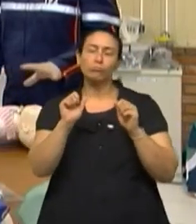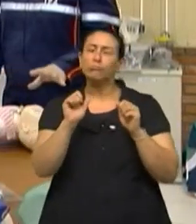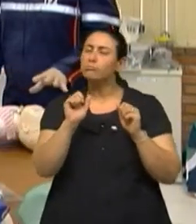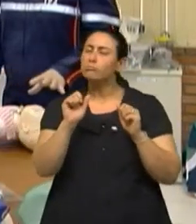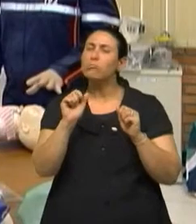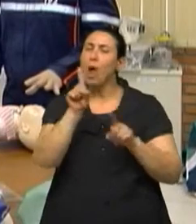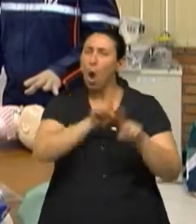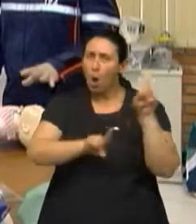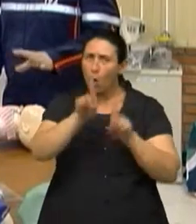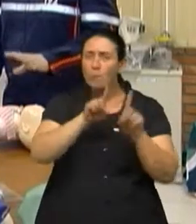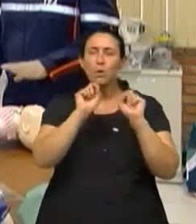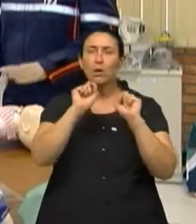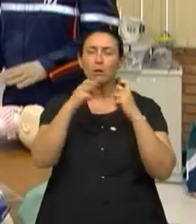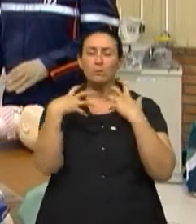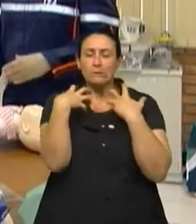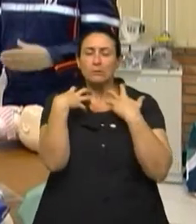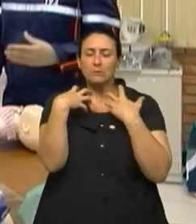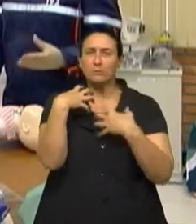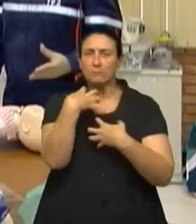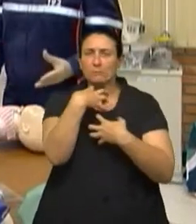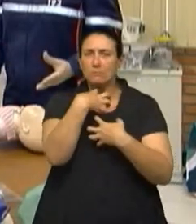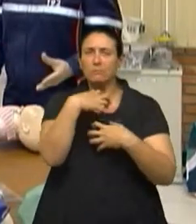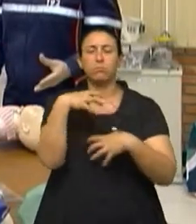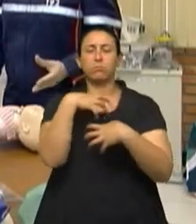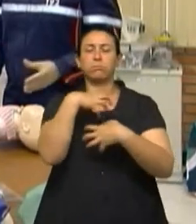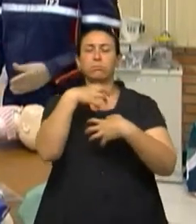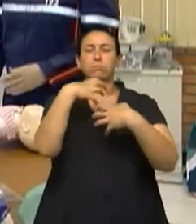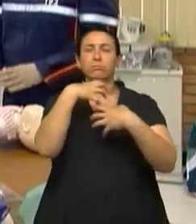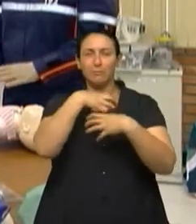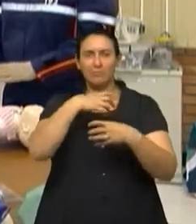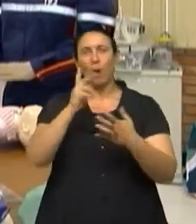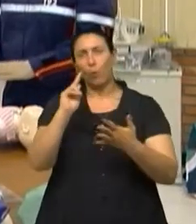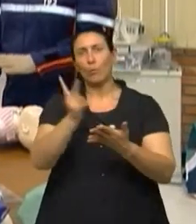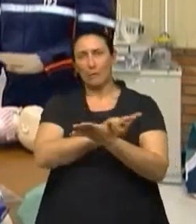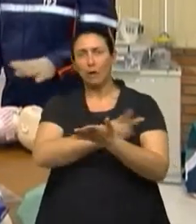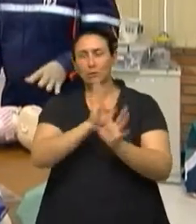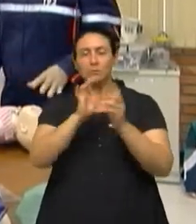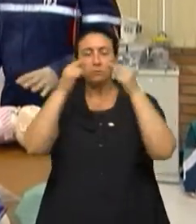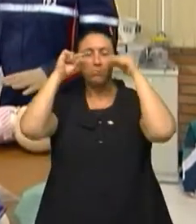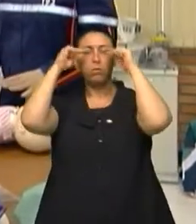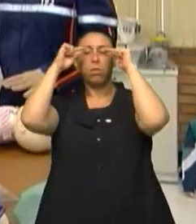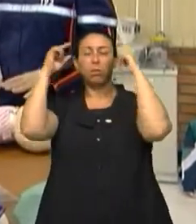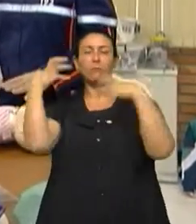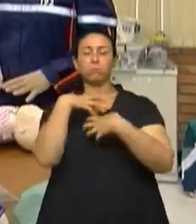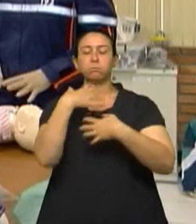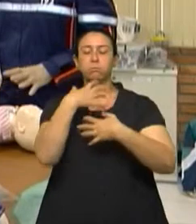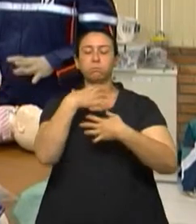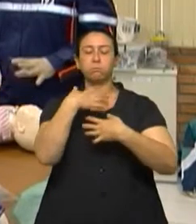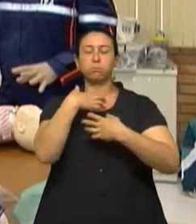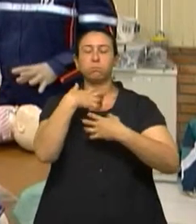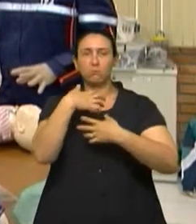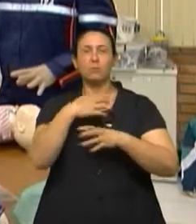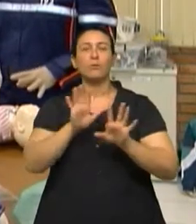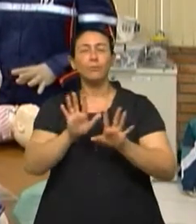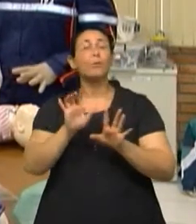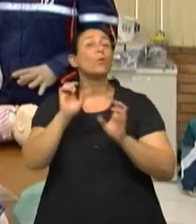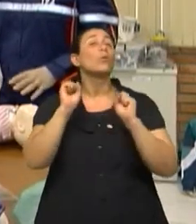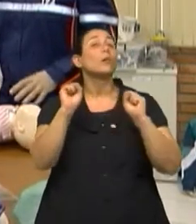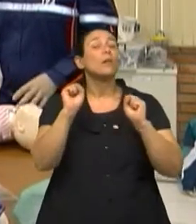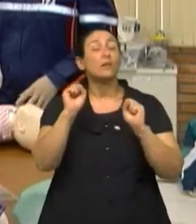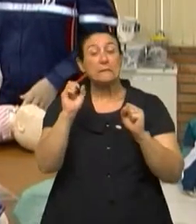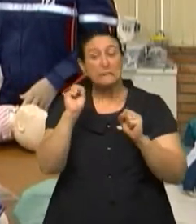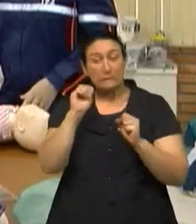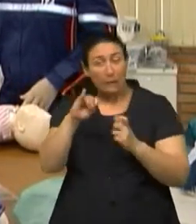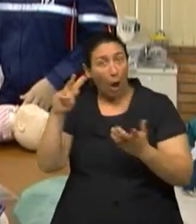contraturas musculares involuntárias, a pessoa não faz porque ela quer, então ela tem tremores em todo o corpo. O que eu devo